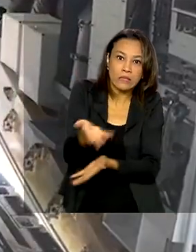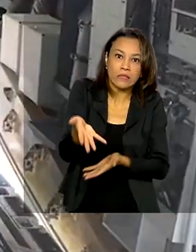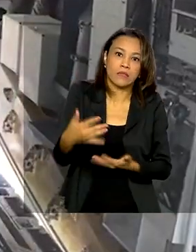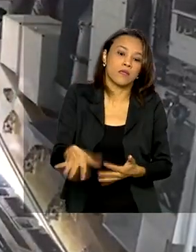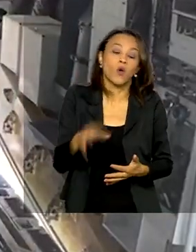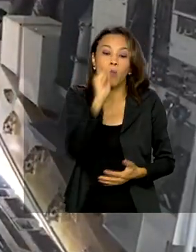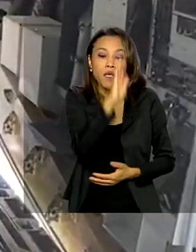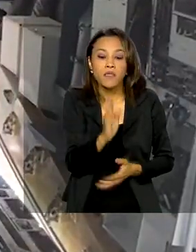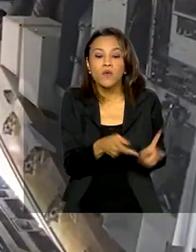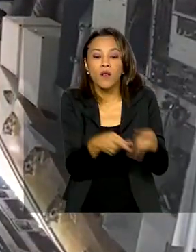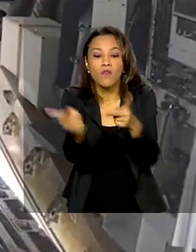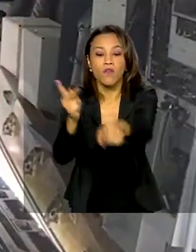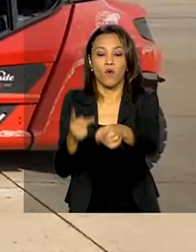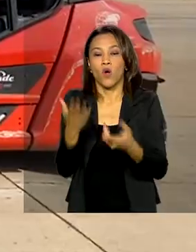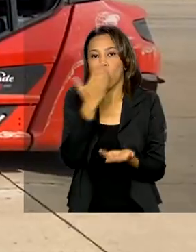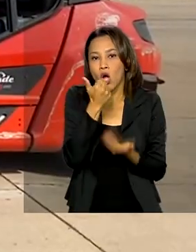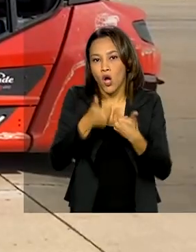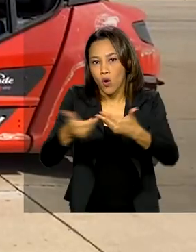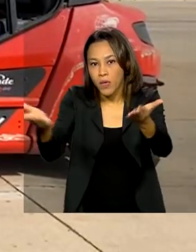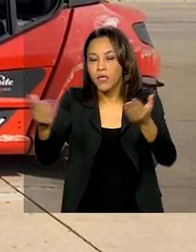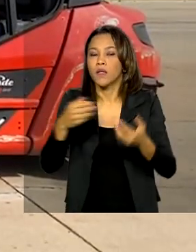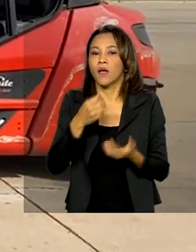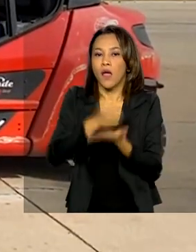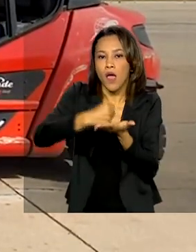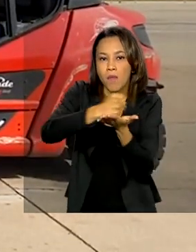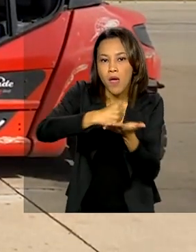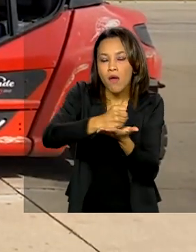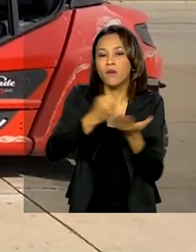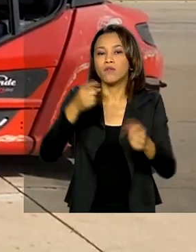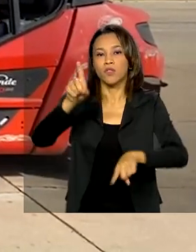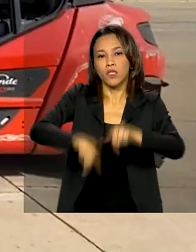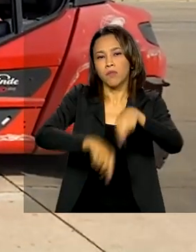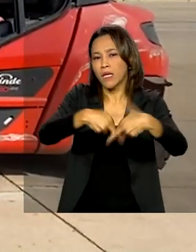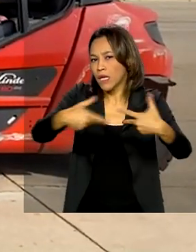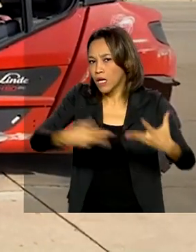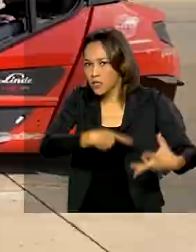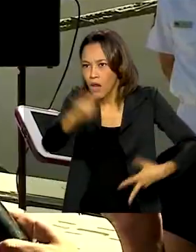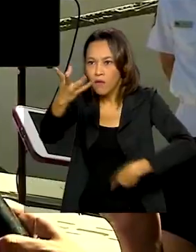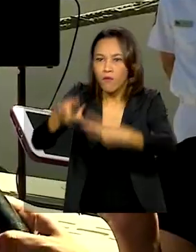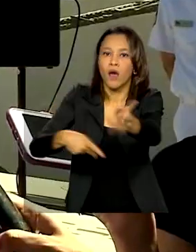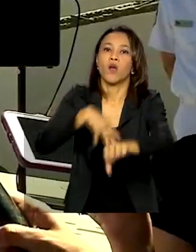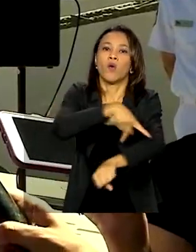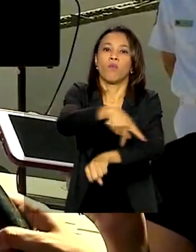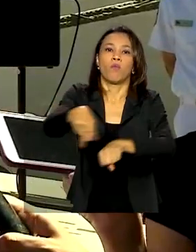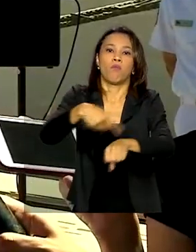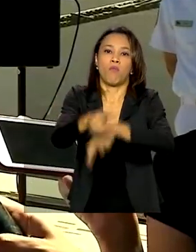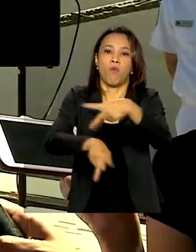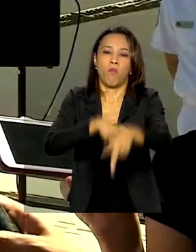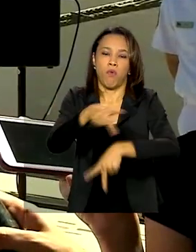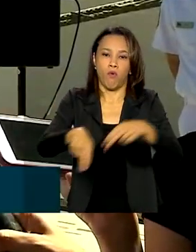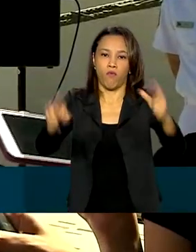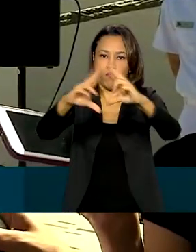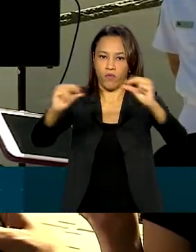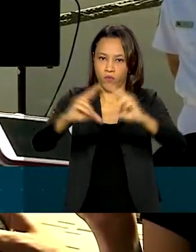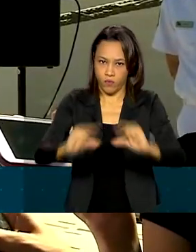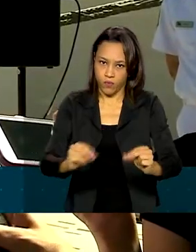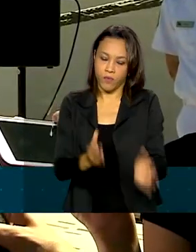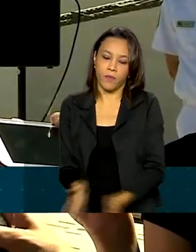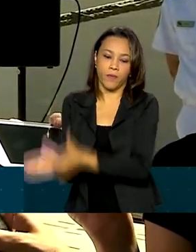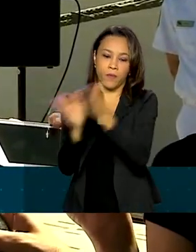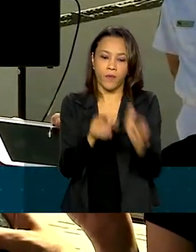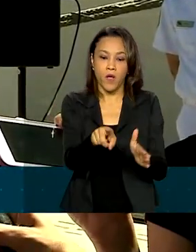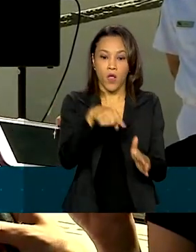alimentos, remédios e insumos básicos de saúde aos libaneses. Nós estávamos próximos ali e podemos